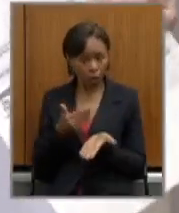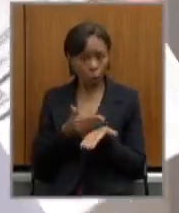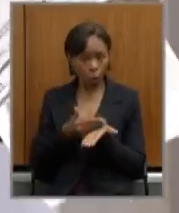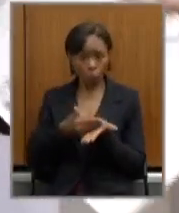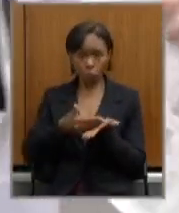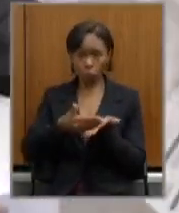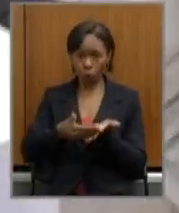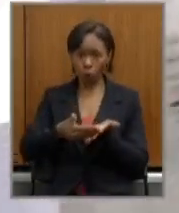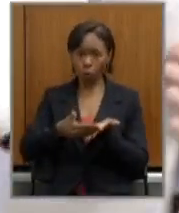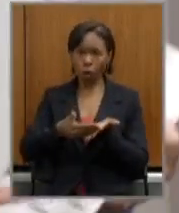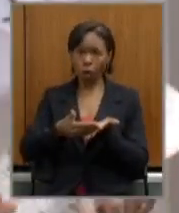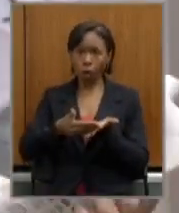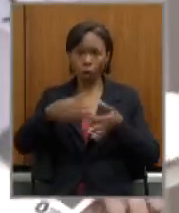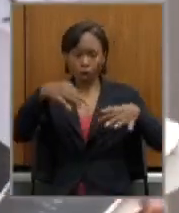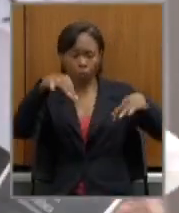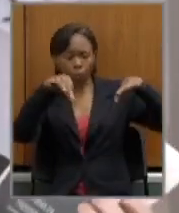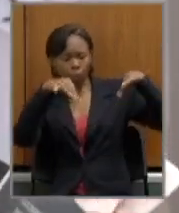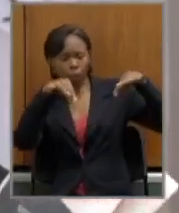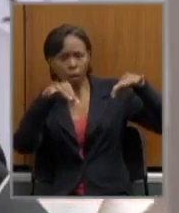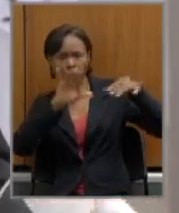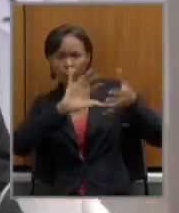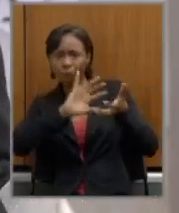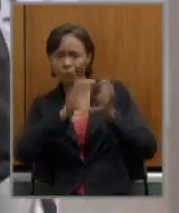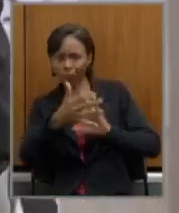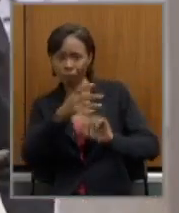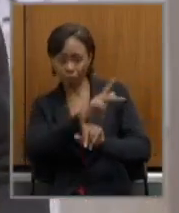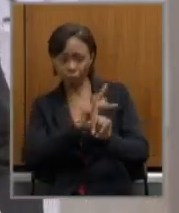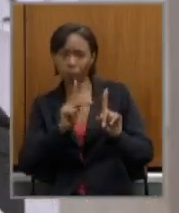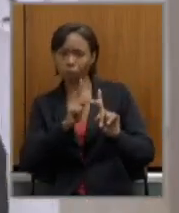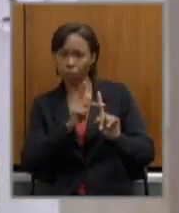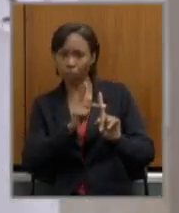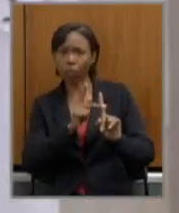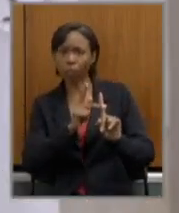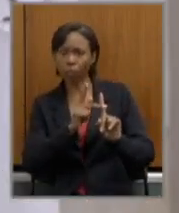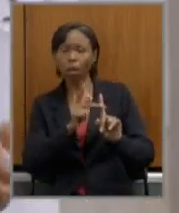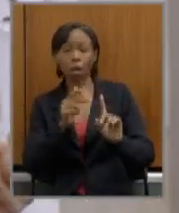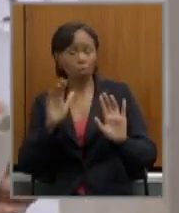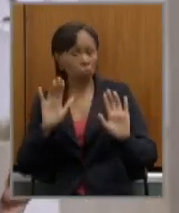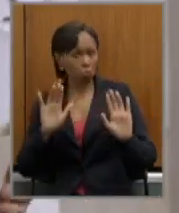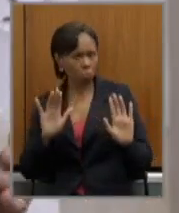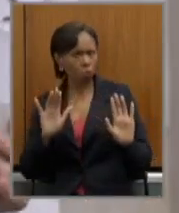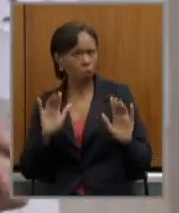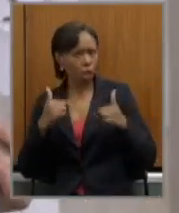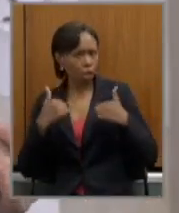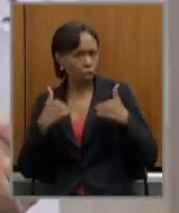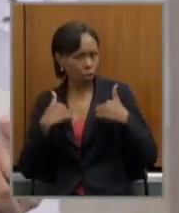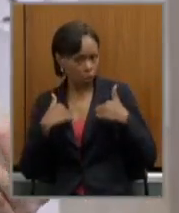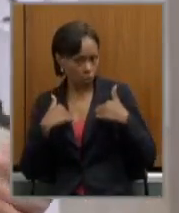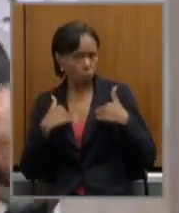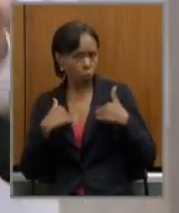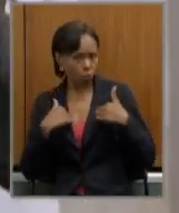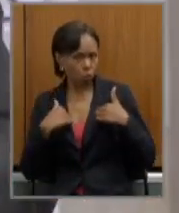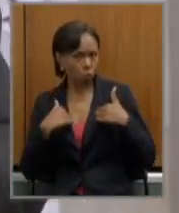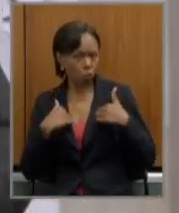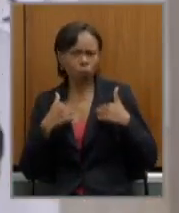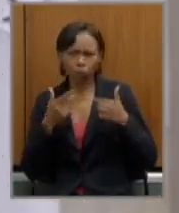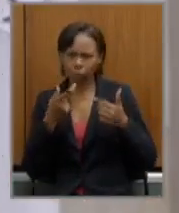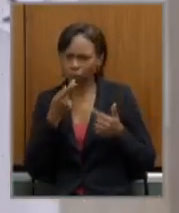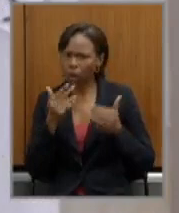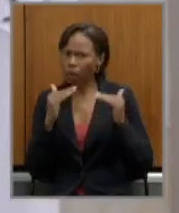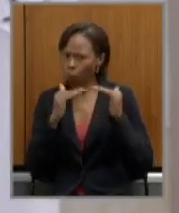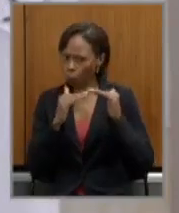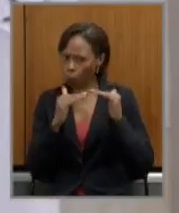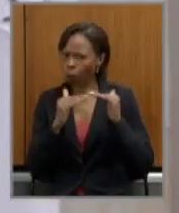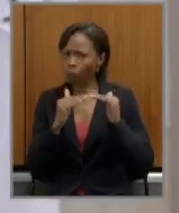famigerada reforma da previdência que eu quero aqui consignar senhores secretários que concordo que a